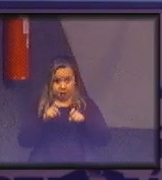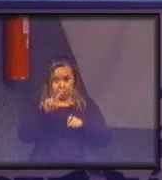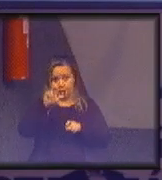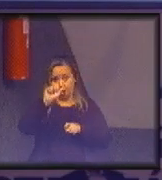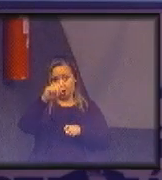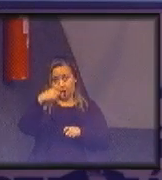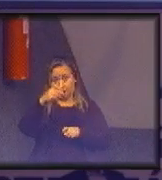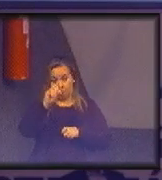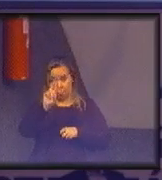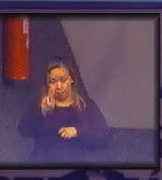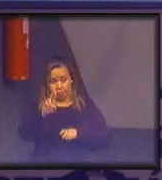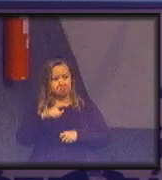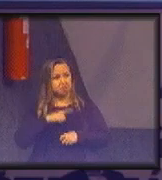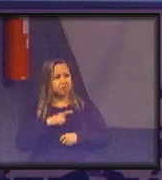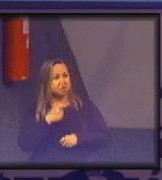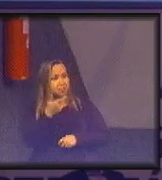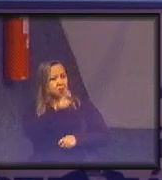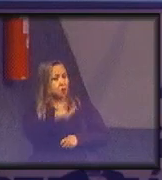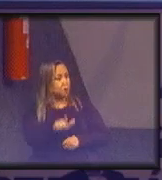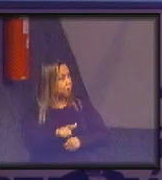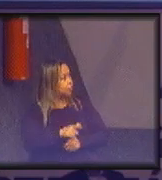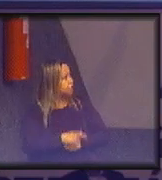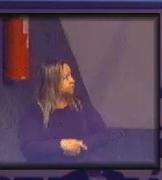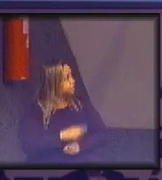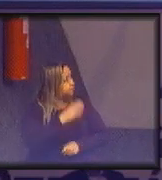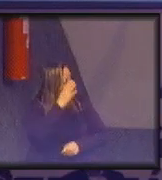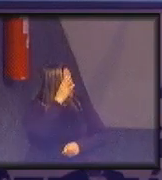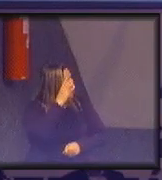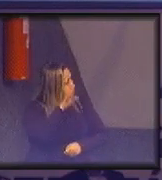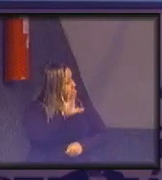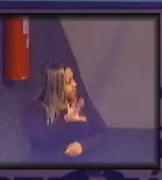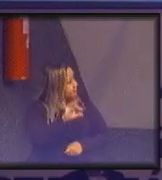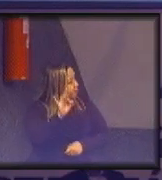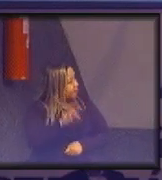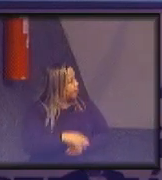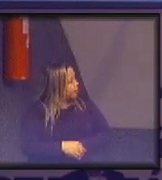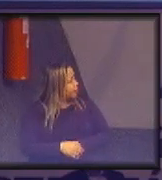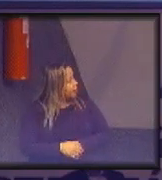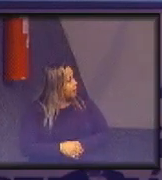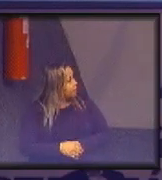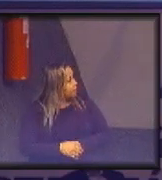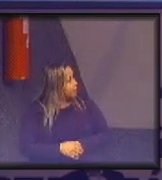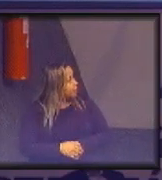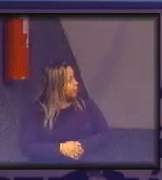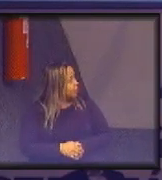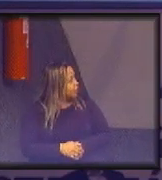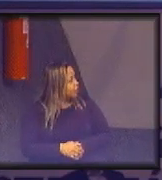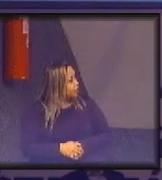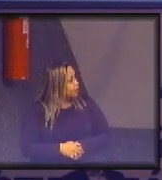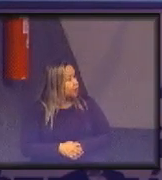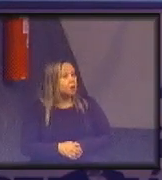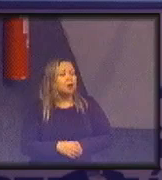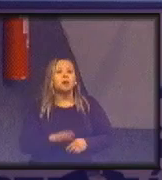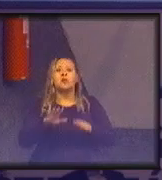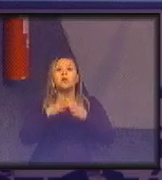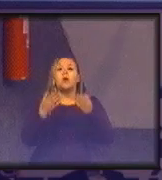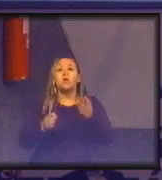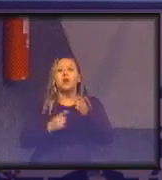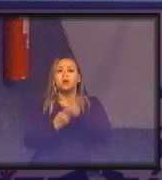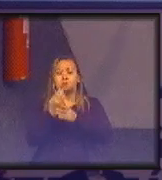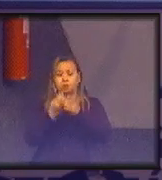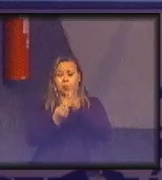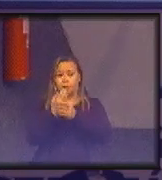que é a minha predileta. essa é do Eric Hobsbawm, do A Era dos Extremos. Qual é a invenção humana